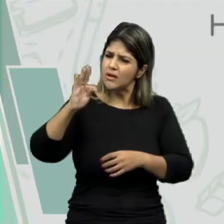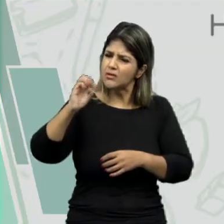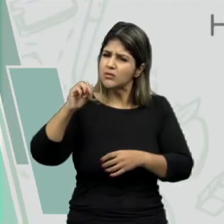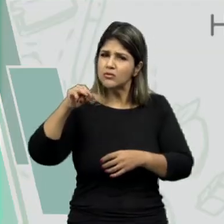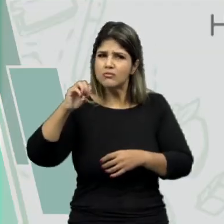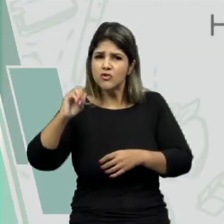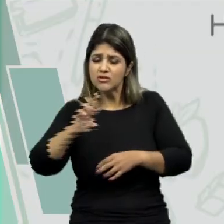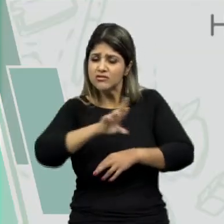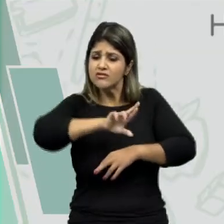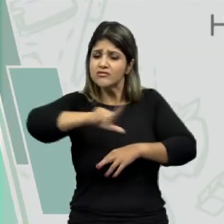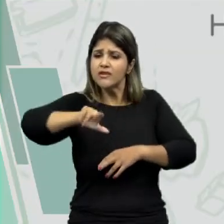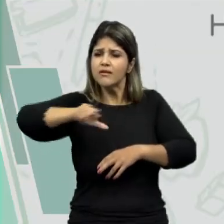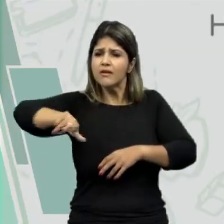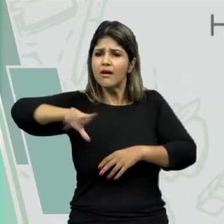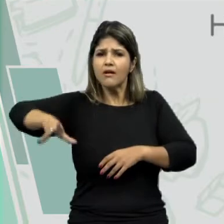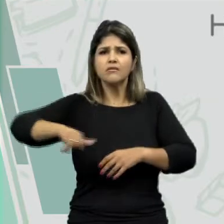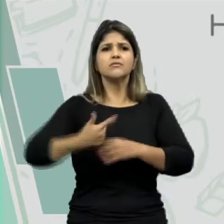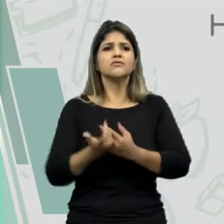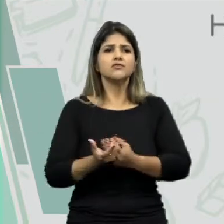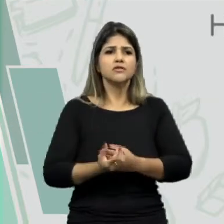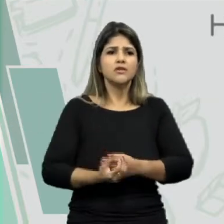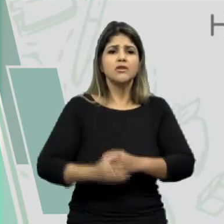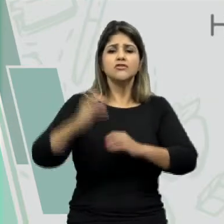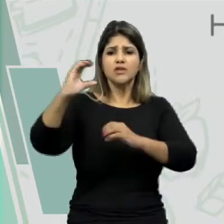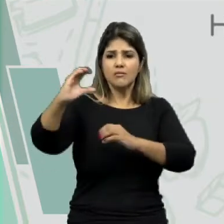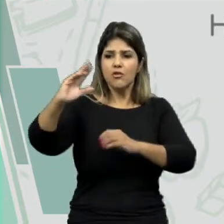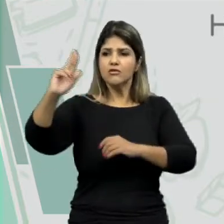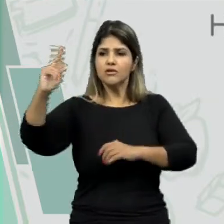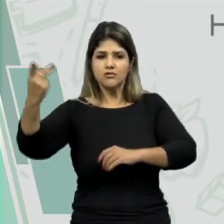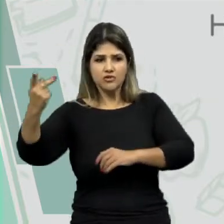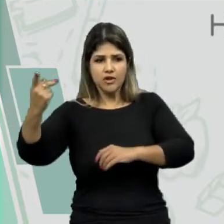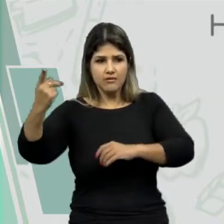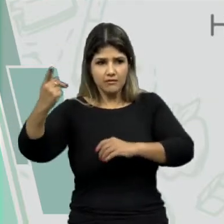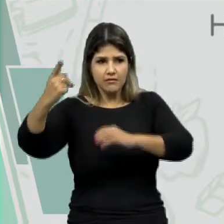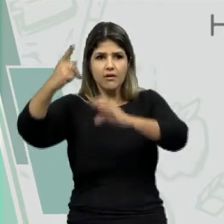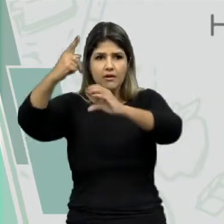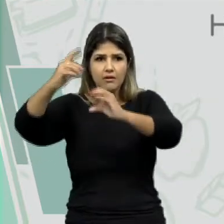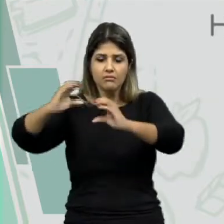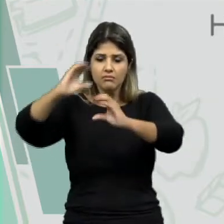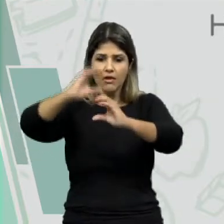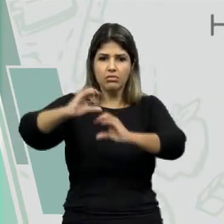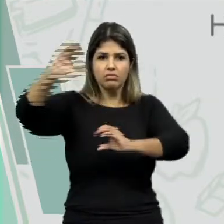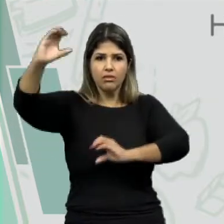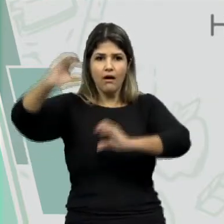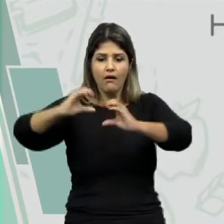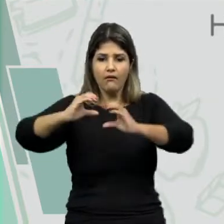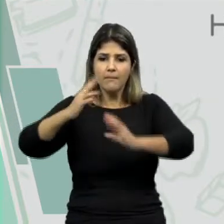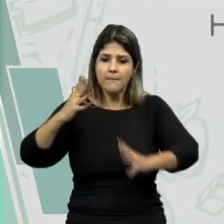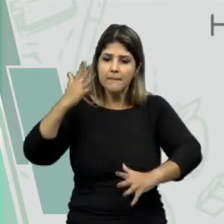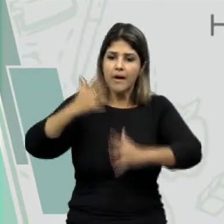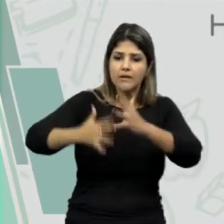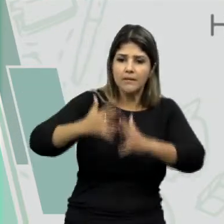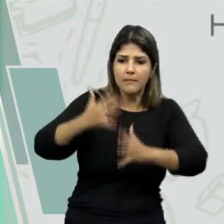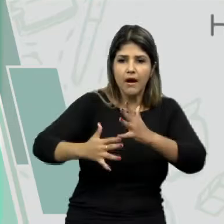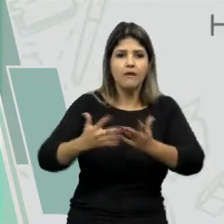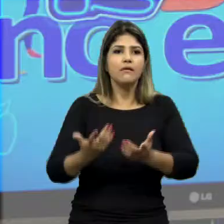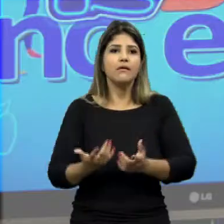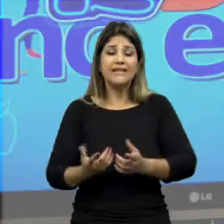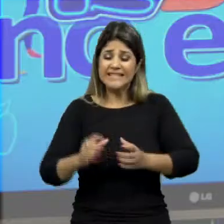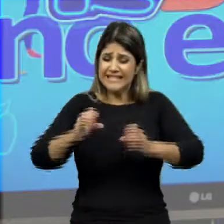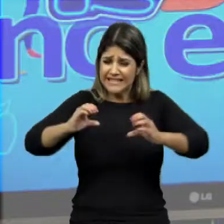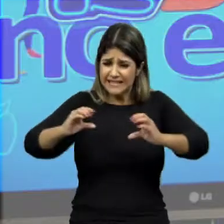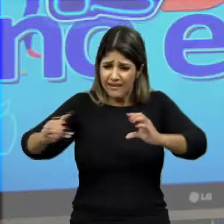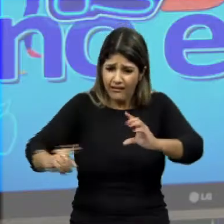Heteroátomo é um átomo diferente de carbono e hidrogênio, que vai estar ali interrompendo a ligação entre dois carbonos.